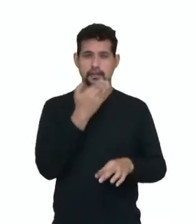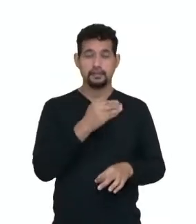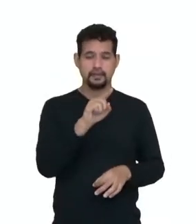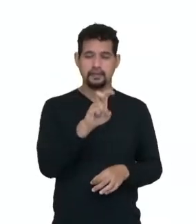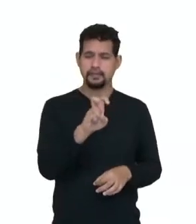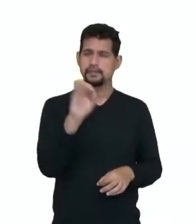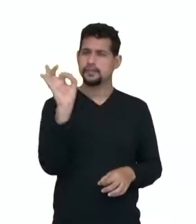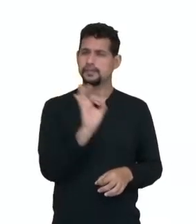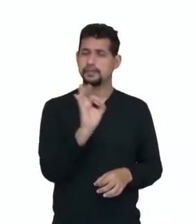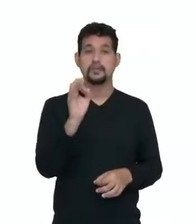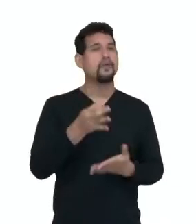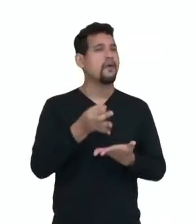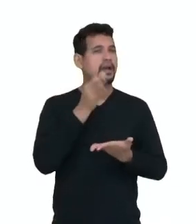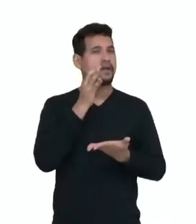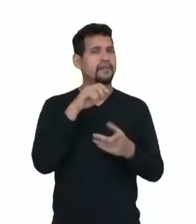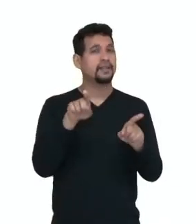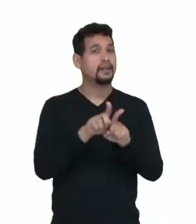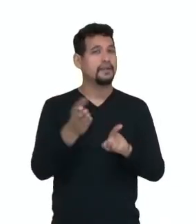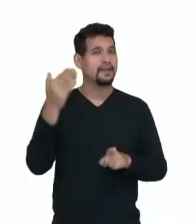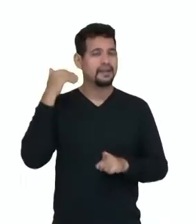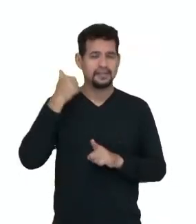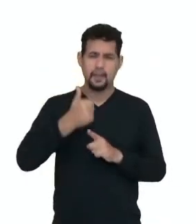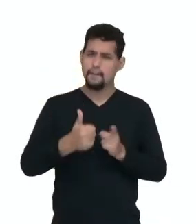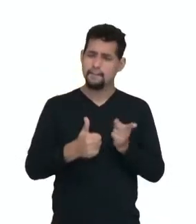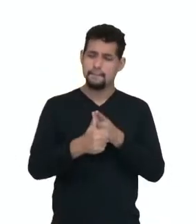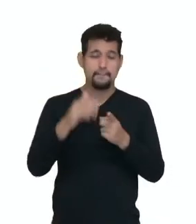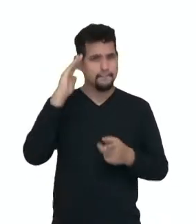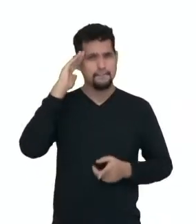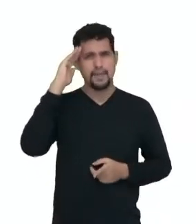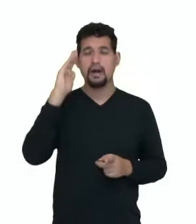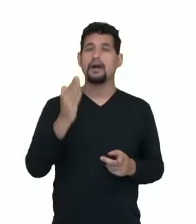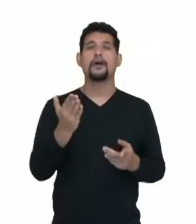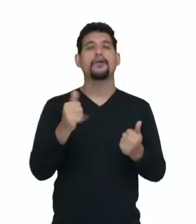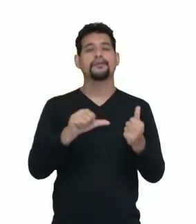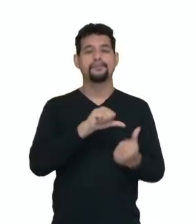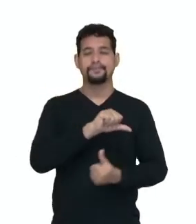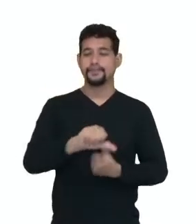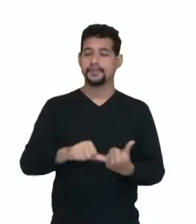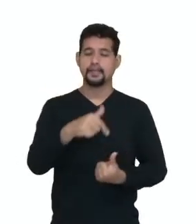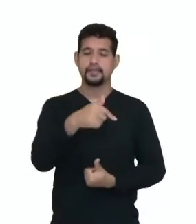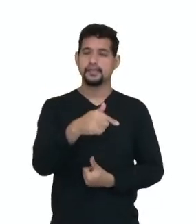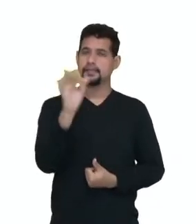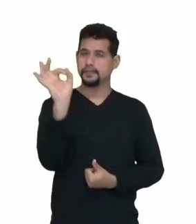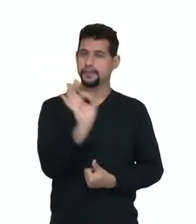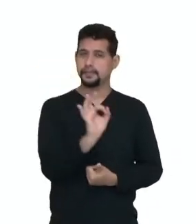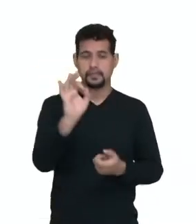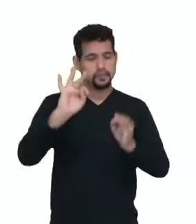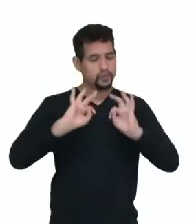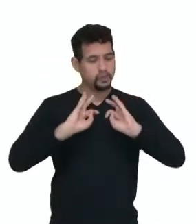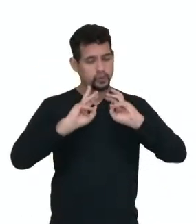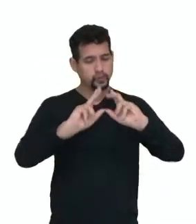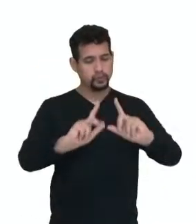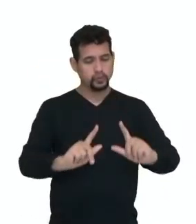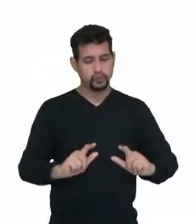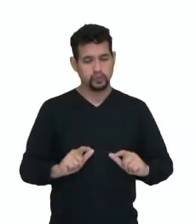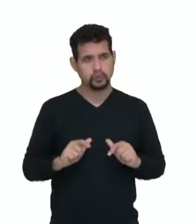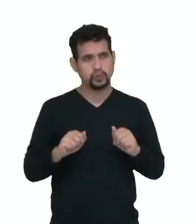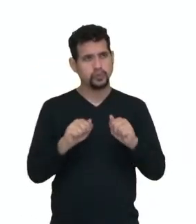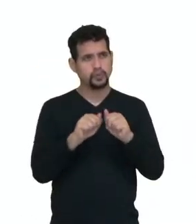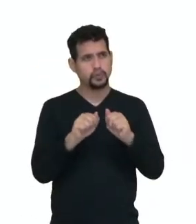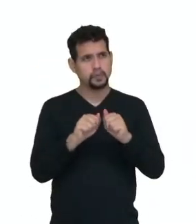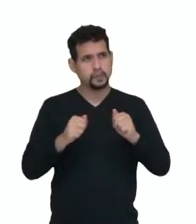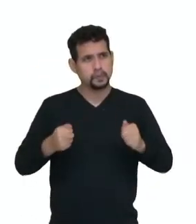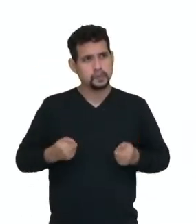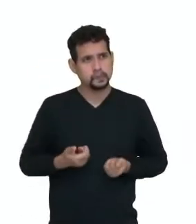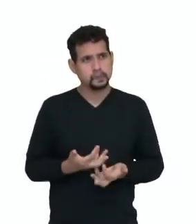o café que também já foi o carro-chefe da produção brasileira, atualmente corresponde a 7% de tudo que é produzido no campo,